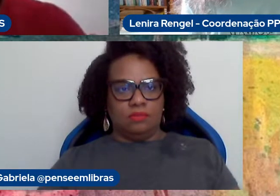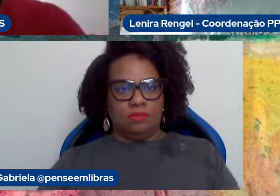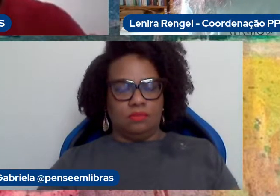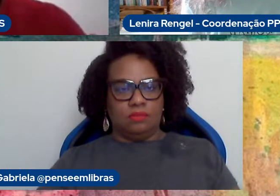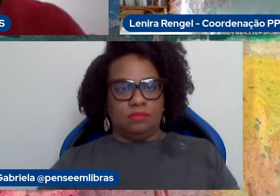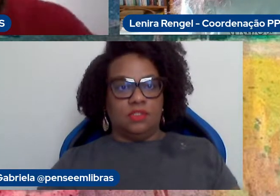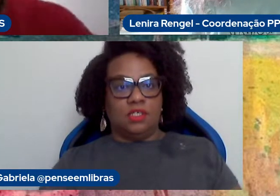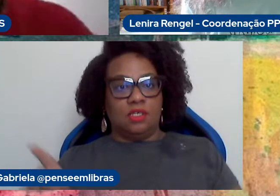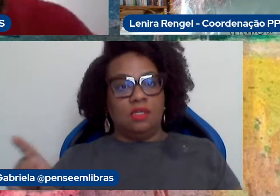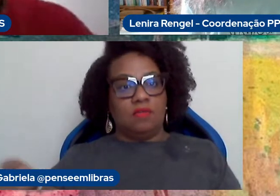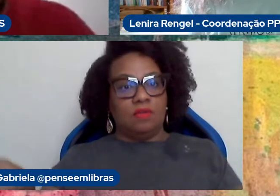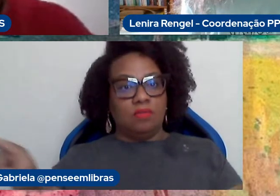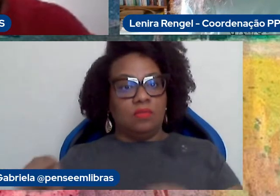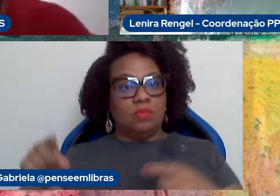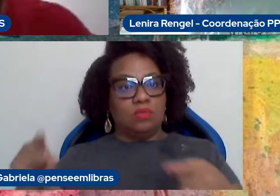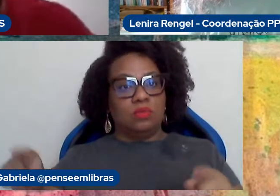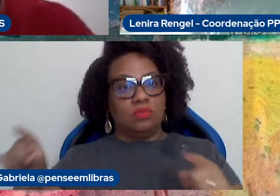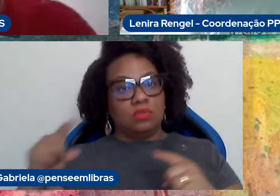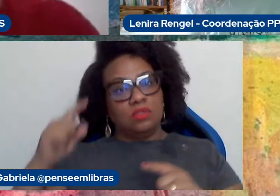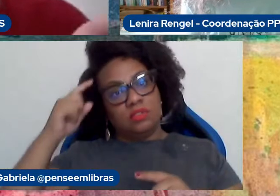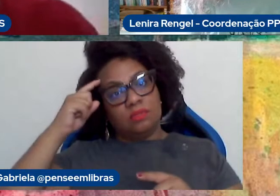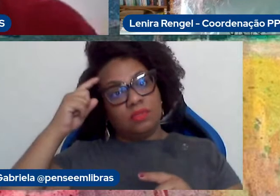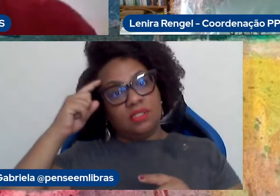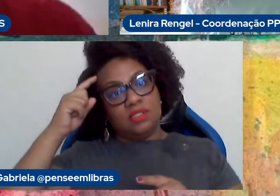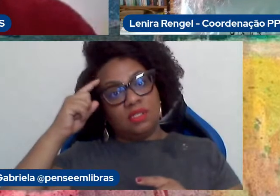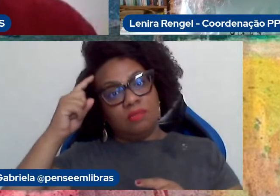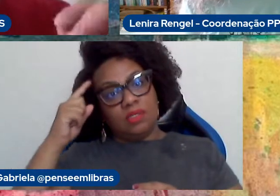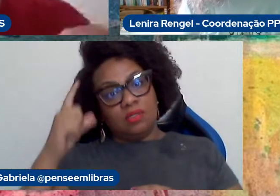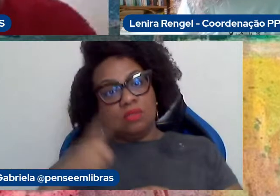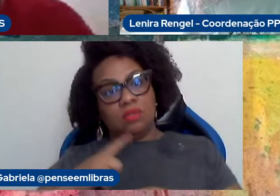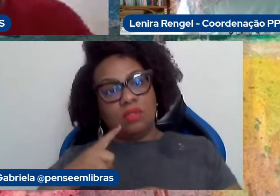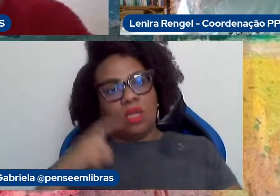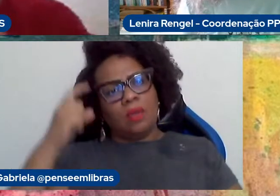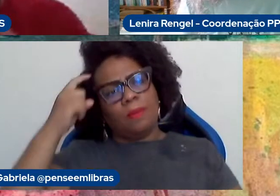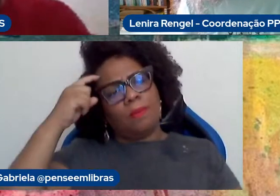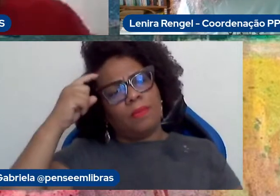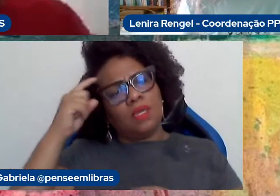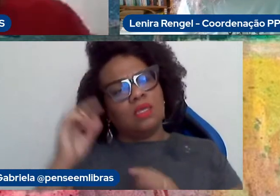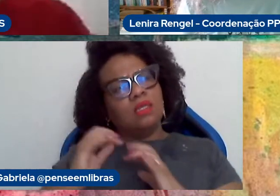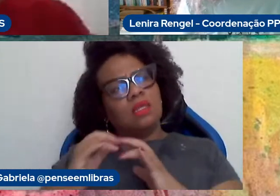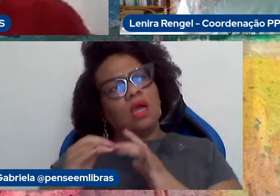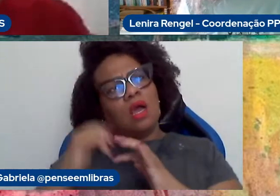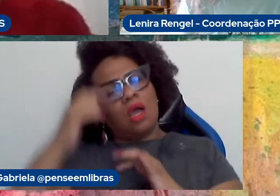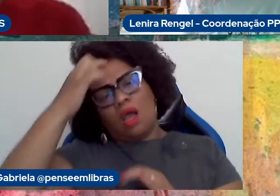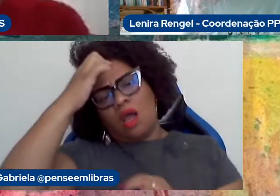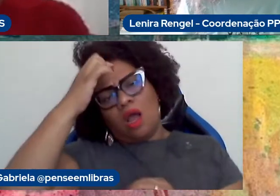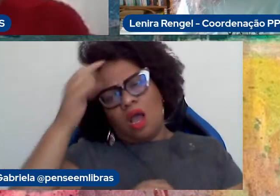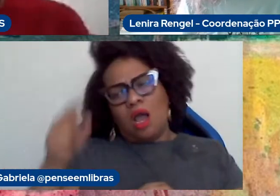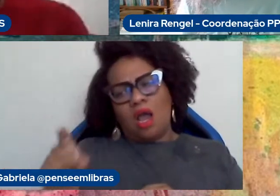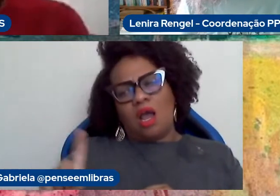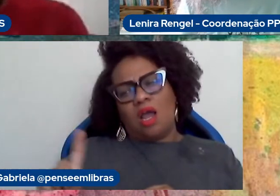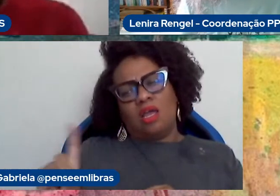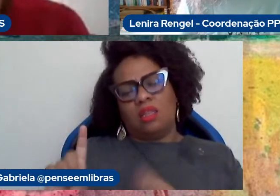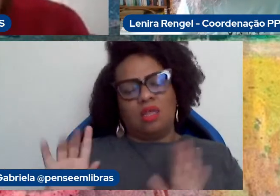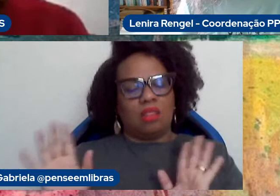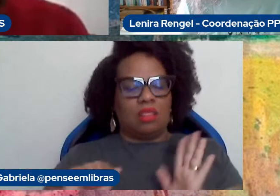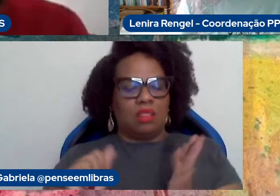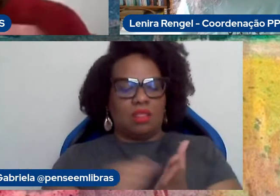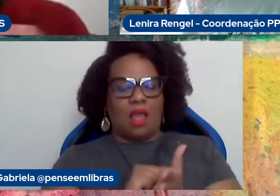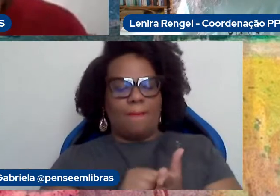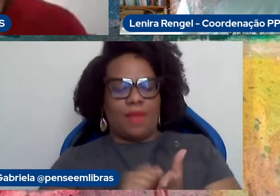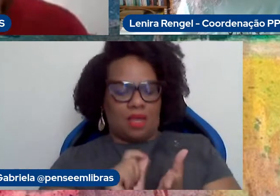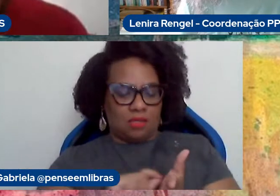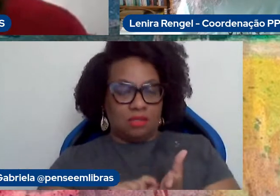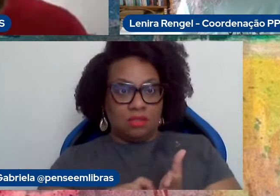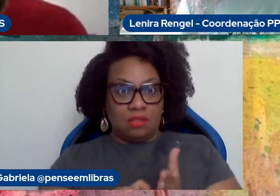de pensamento drástico, que é o contrário do gnóstico, e o gnóstico, ele pode ir lá, refletir, dizer, não, não é isso, aí apaga e escreve de novo, quem está no palco